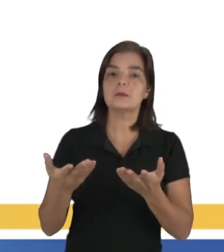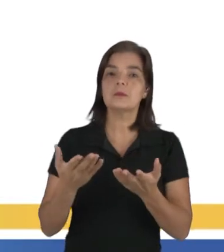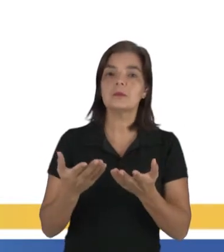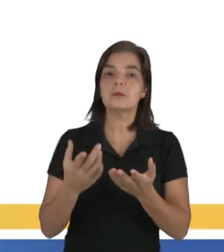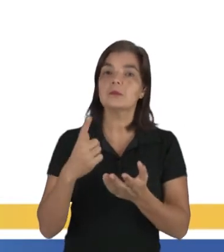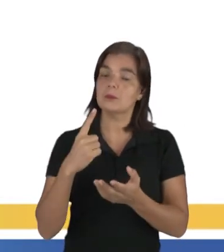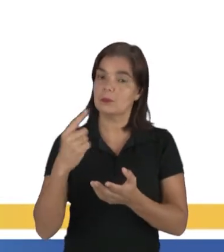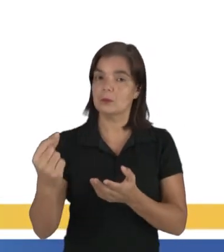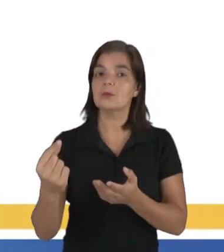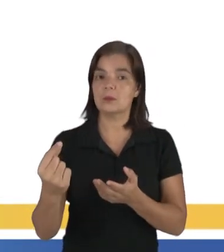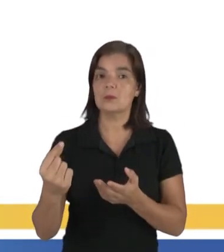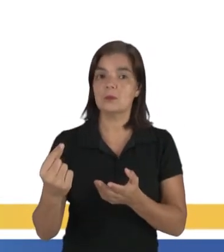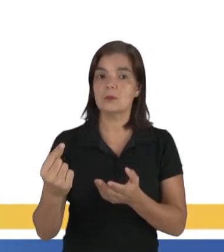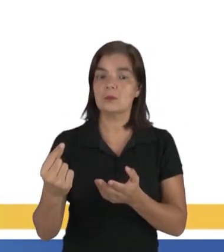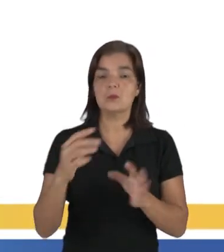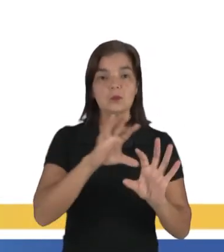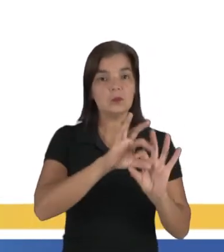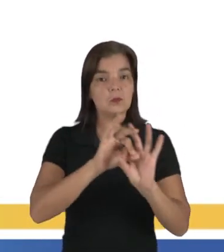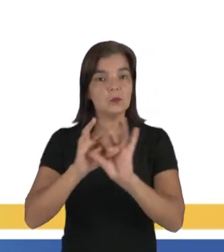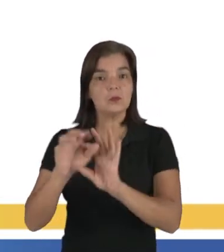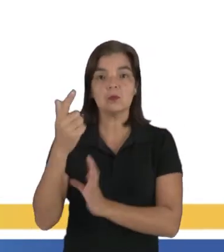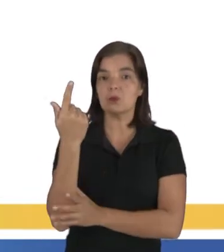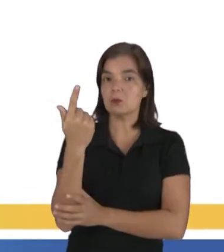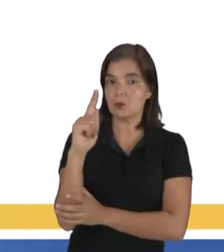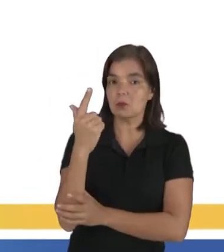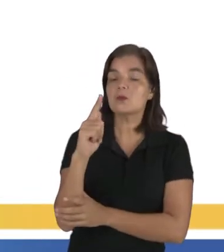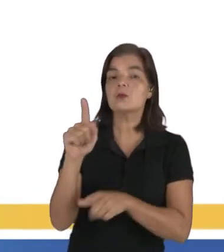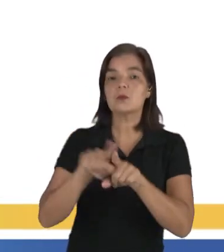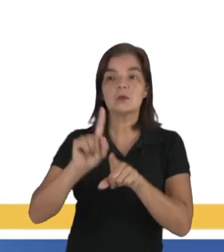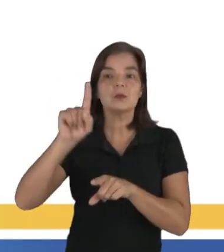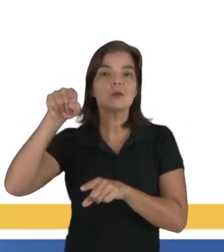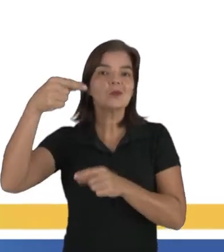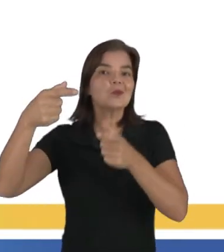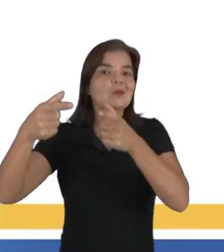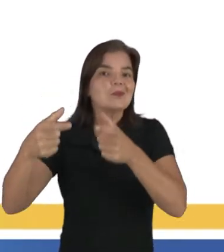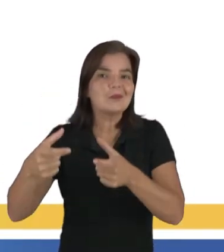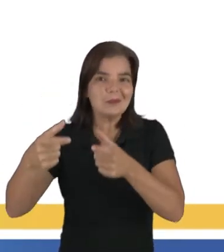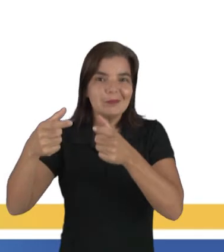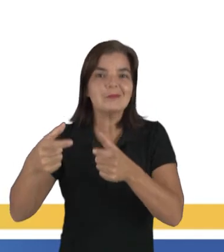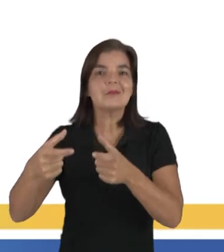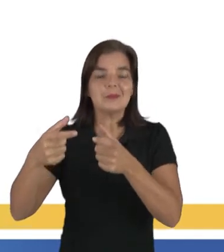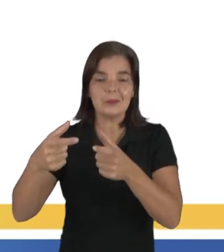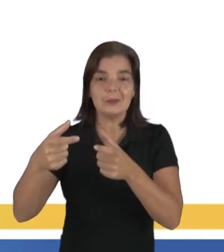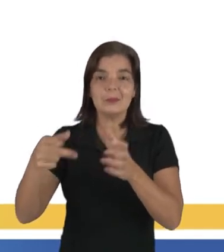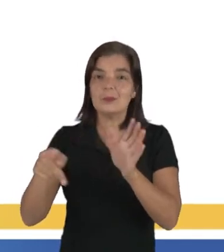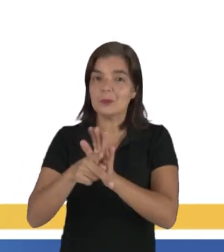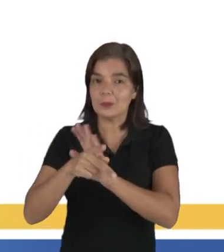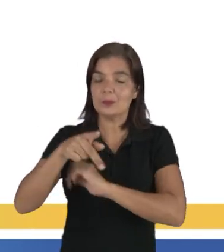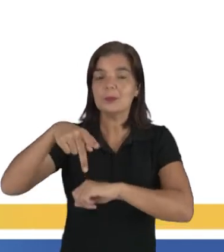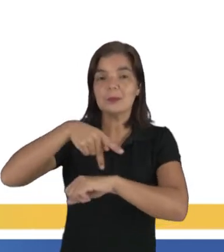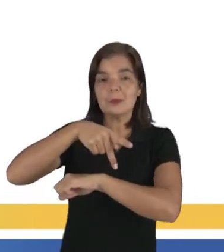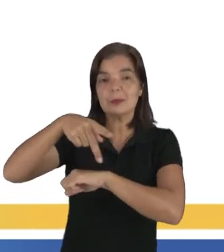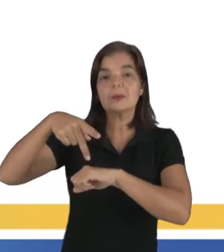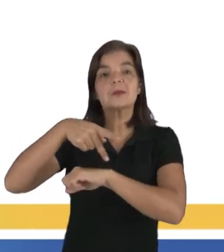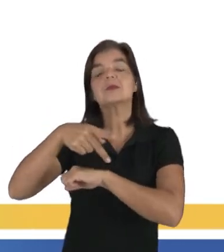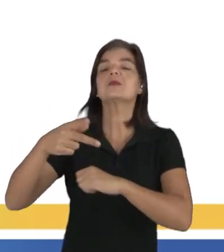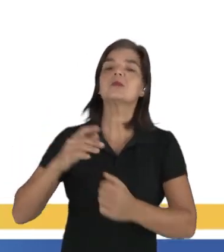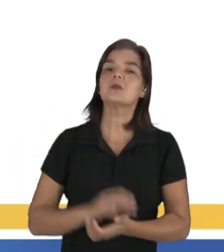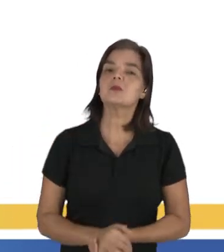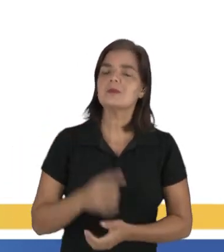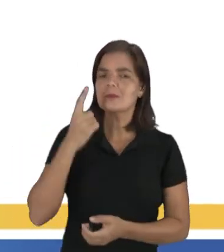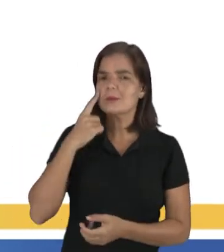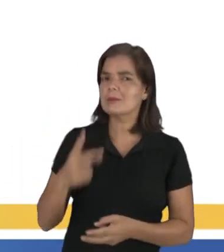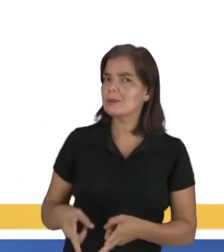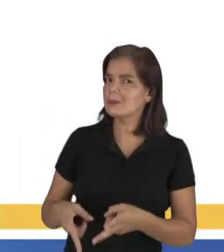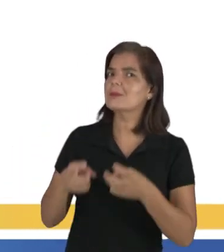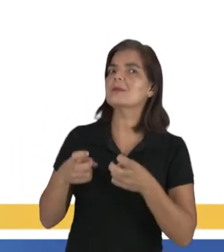saímos um pouco do nosso contexto geográfico e vamos para outro dentro do nosso próprio país, e